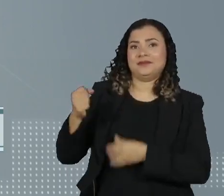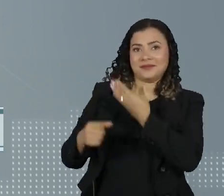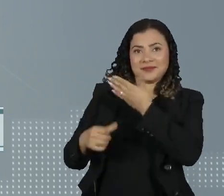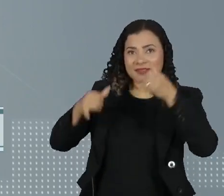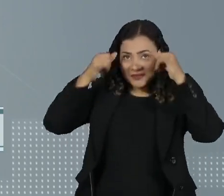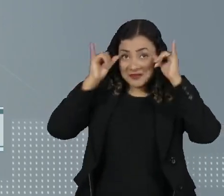auxiliam Catarina.